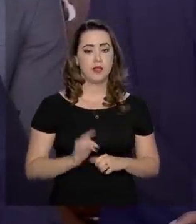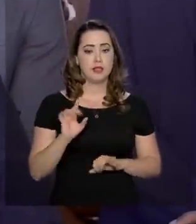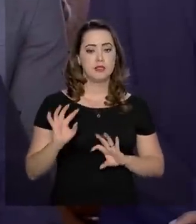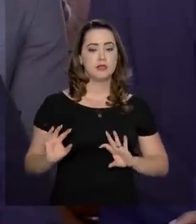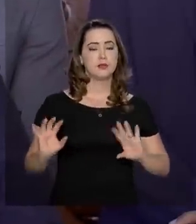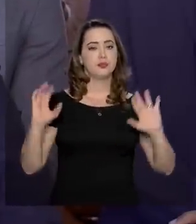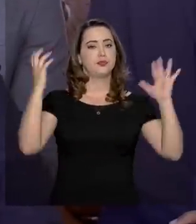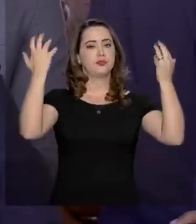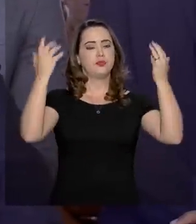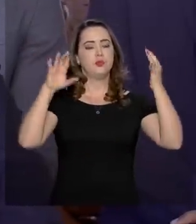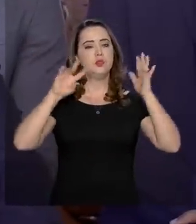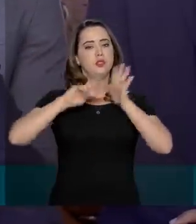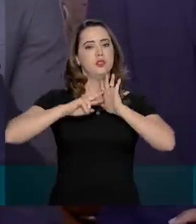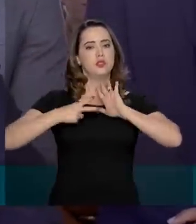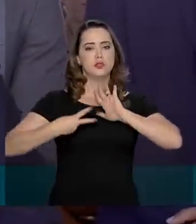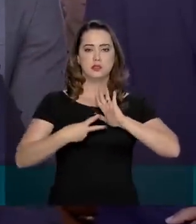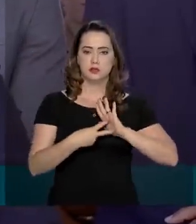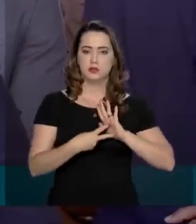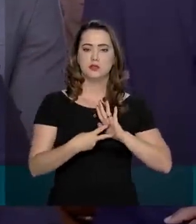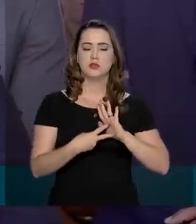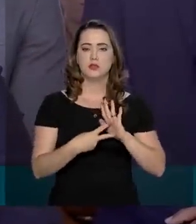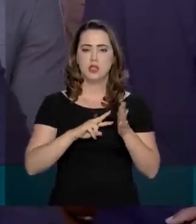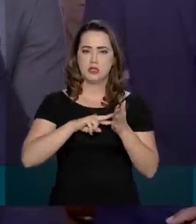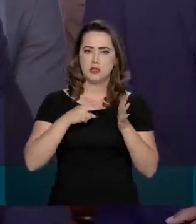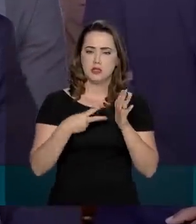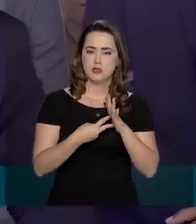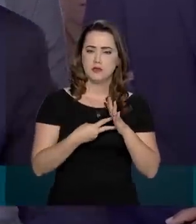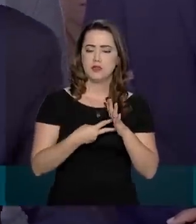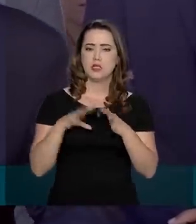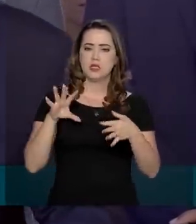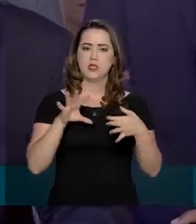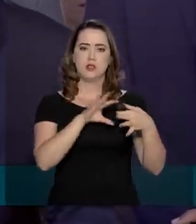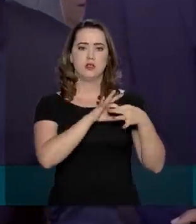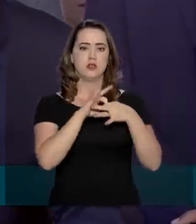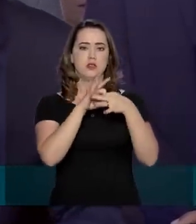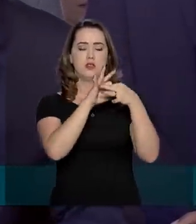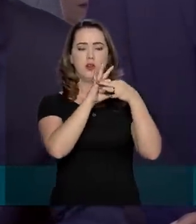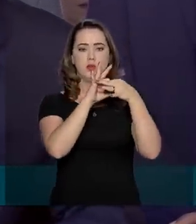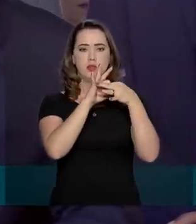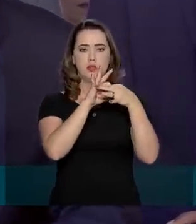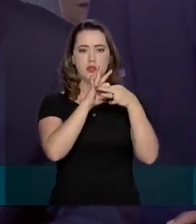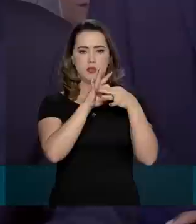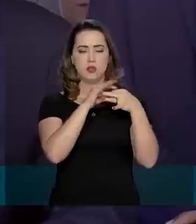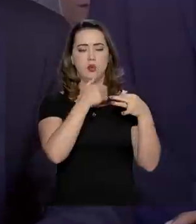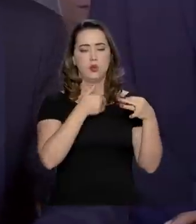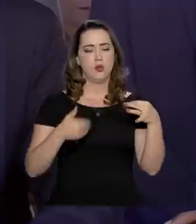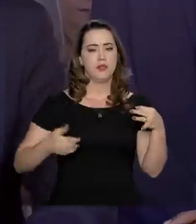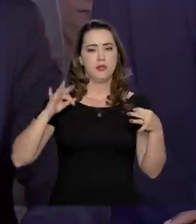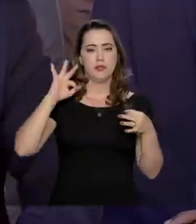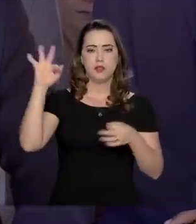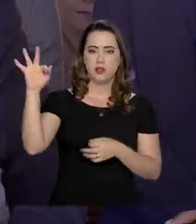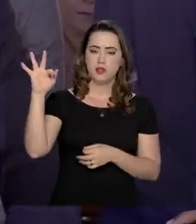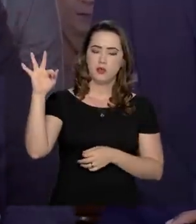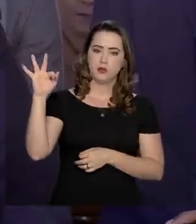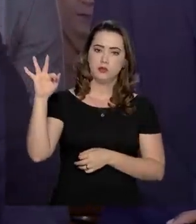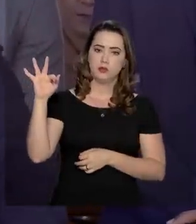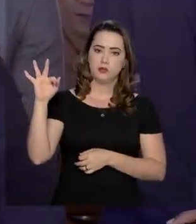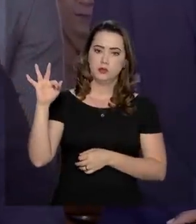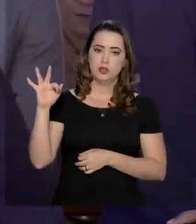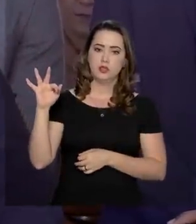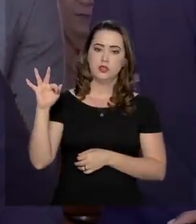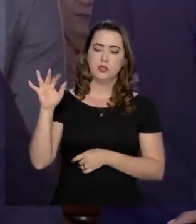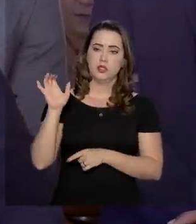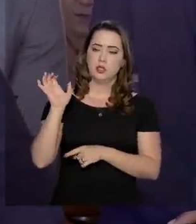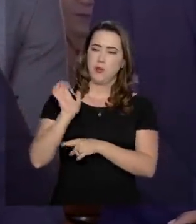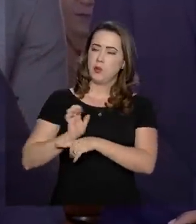representa um símbolo da união que existe entre o governo federal e o